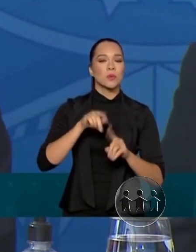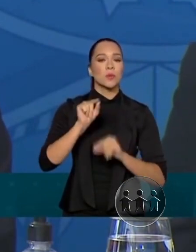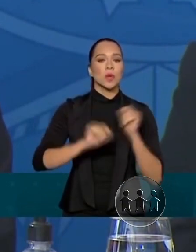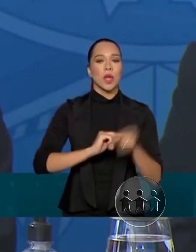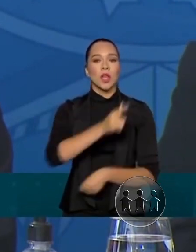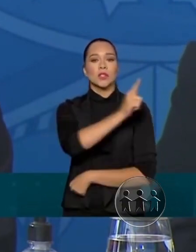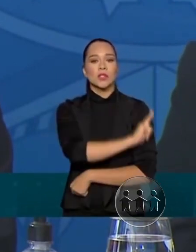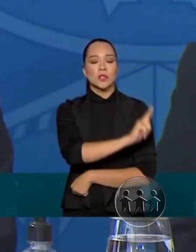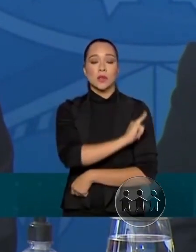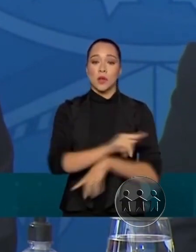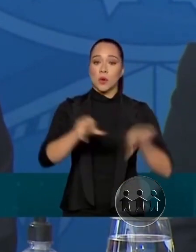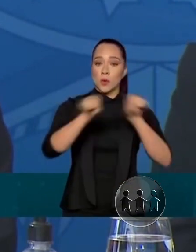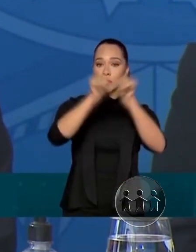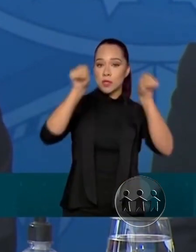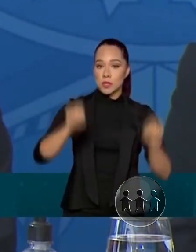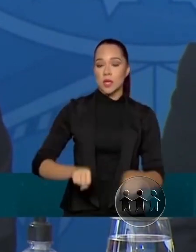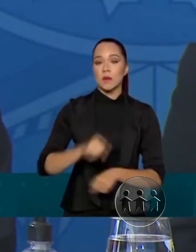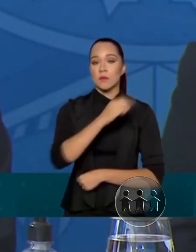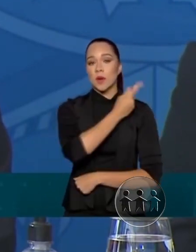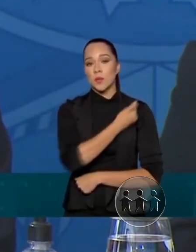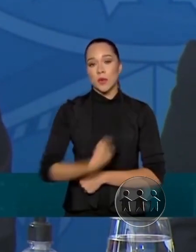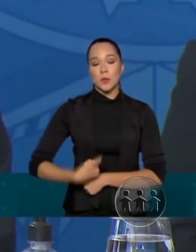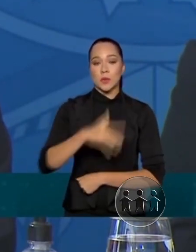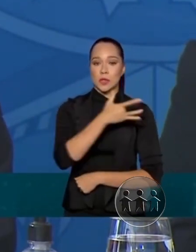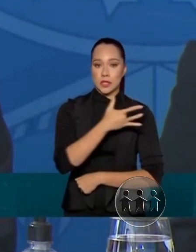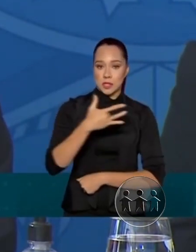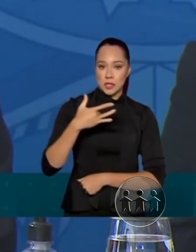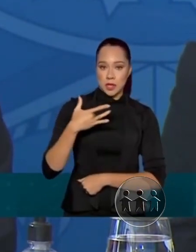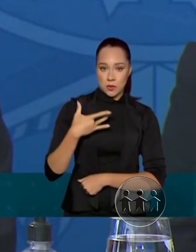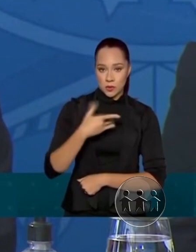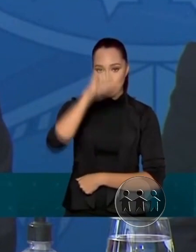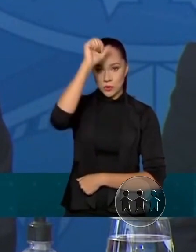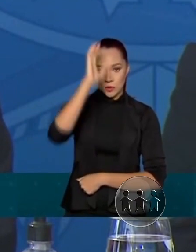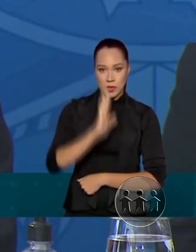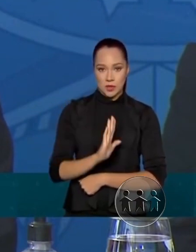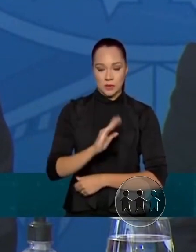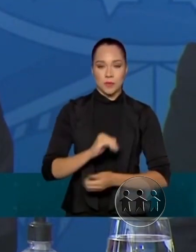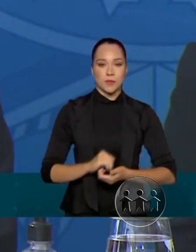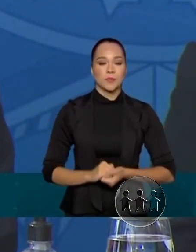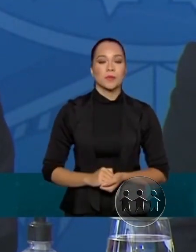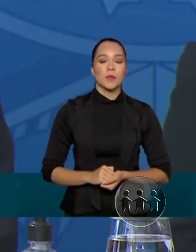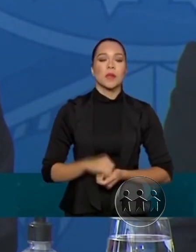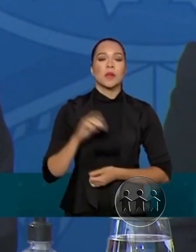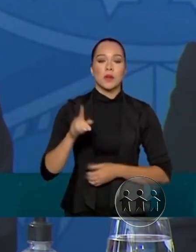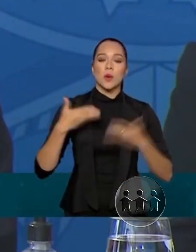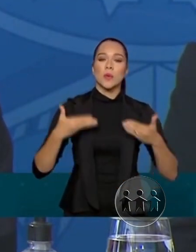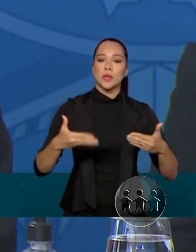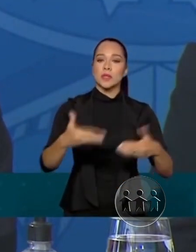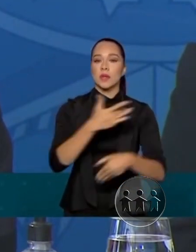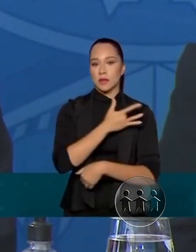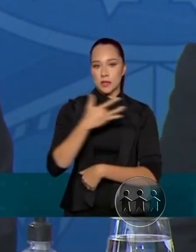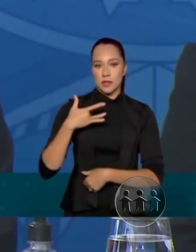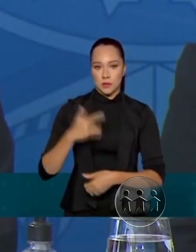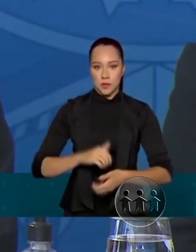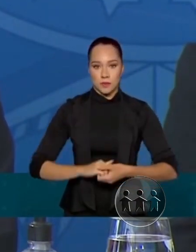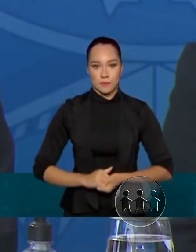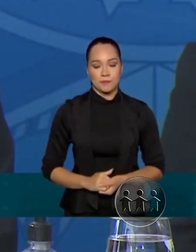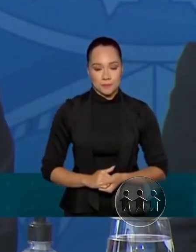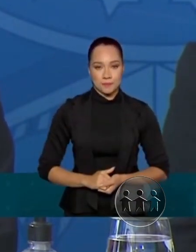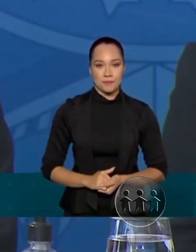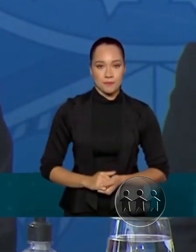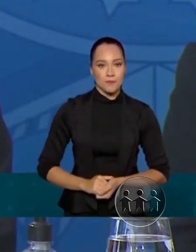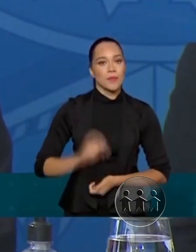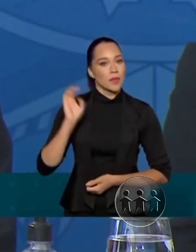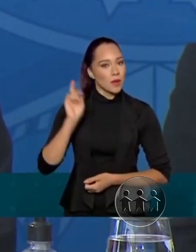o sistema público de saúde do Brasil, o Ministério da Saúde. É